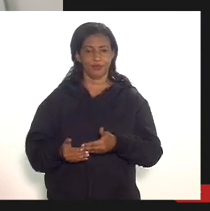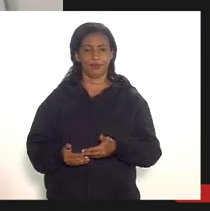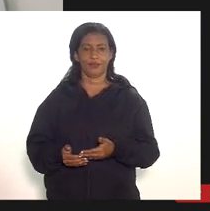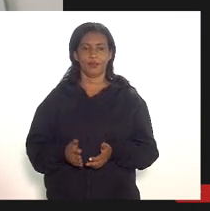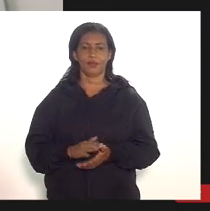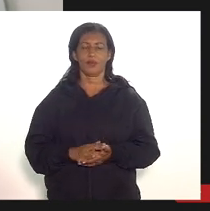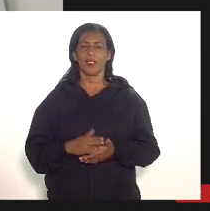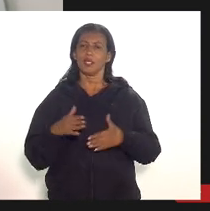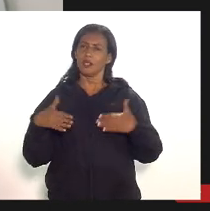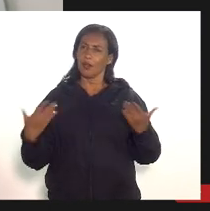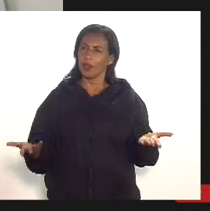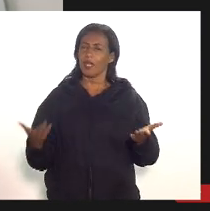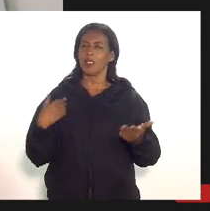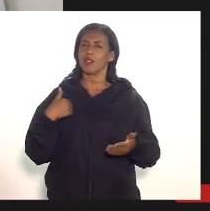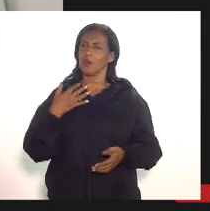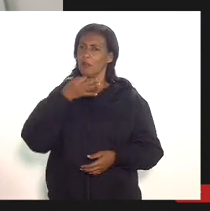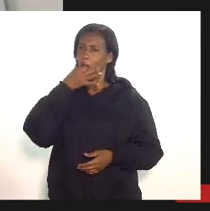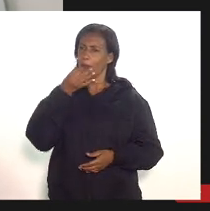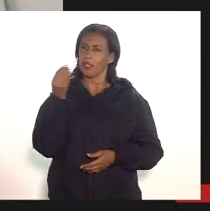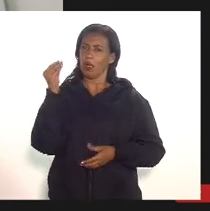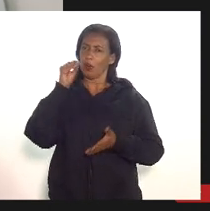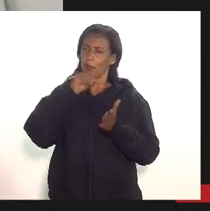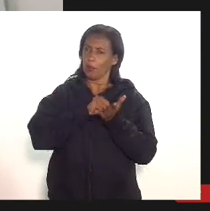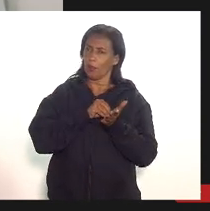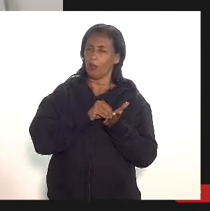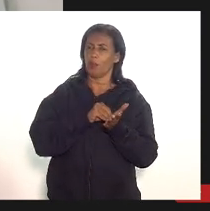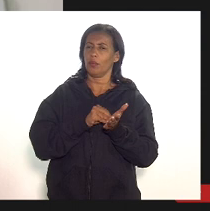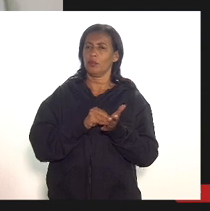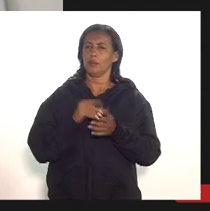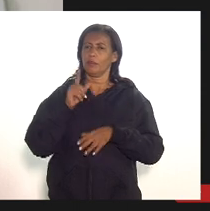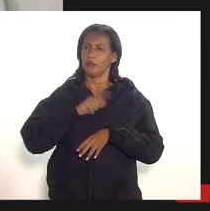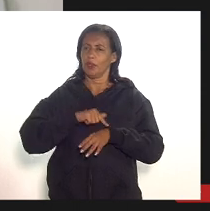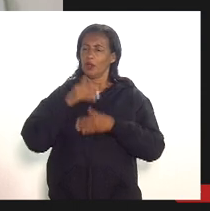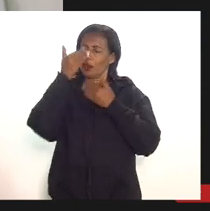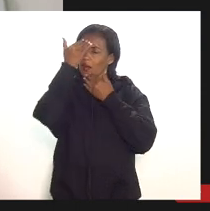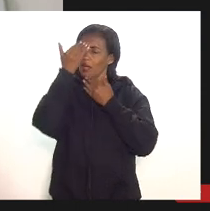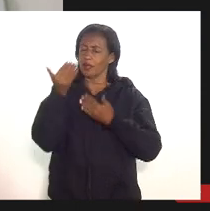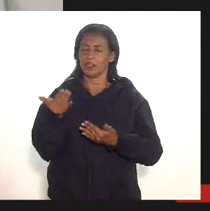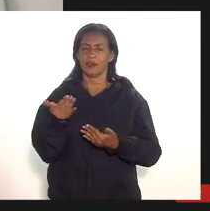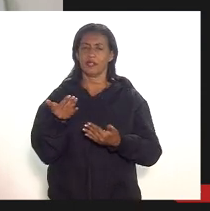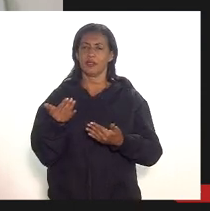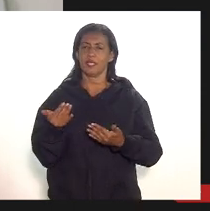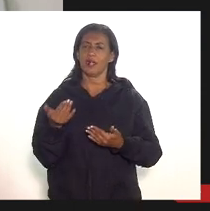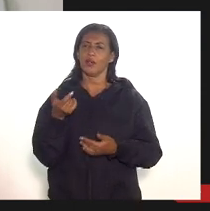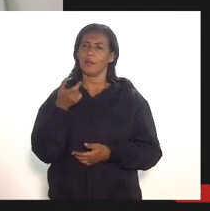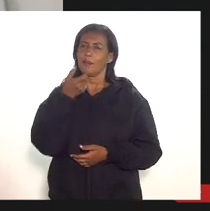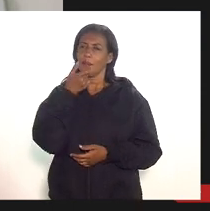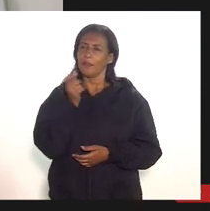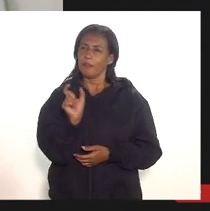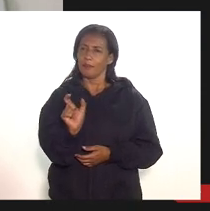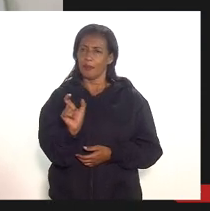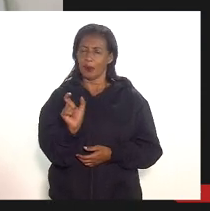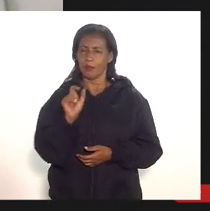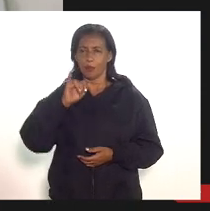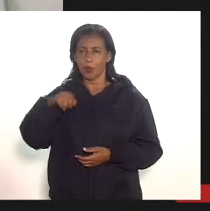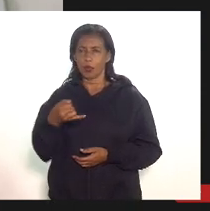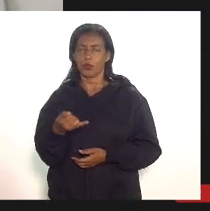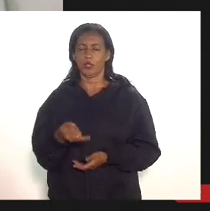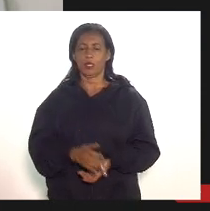inicialmente para não prolongar devido ao avançar da hora agradecendo aí pela palavra concedida